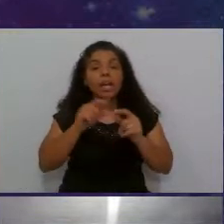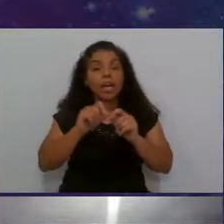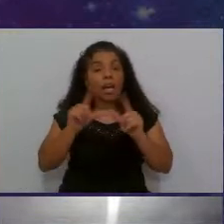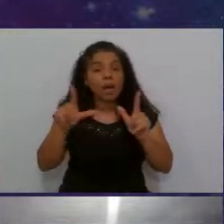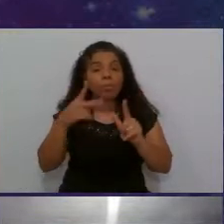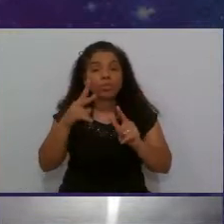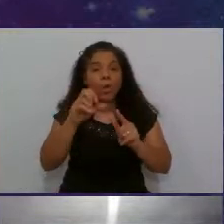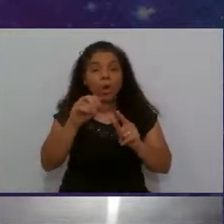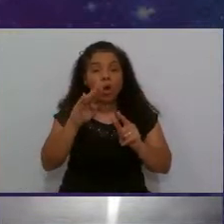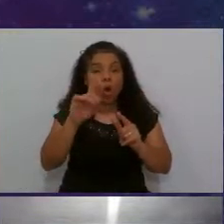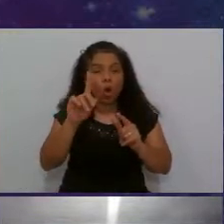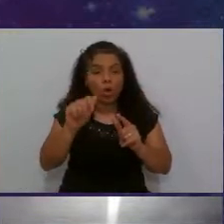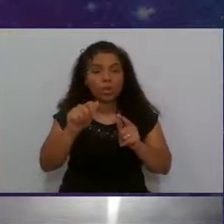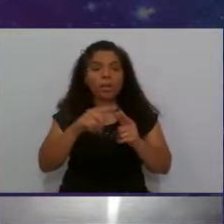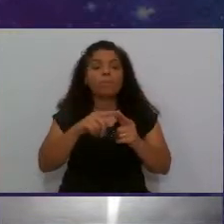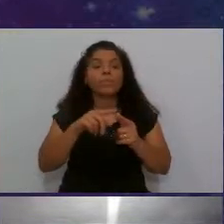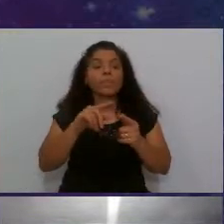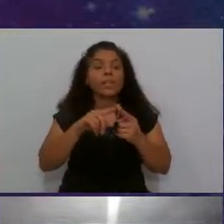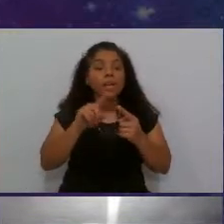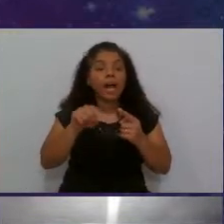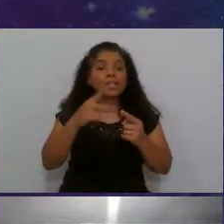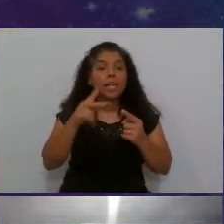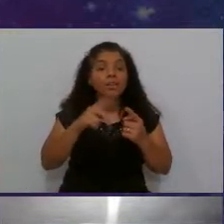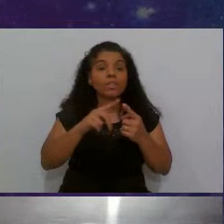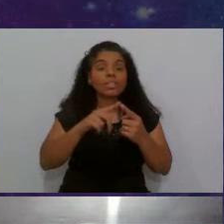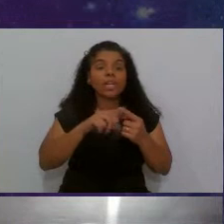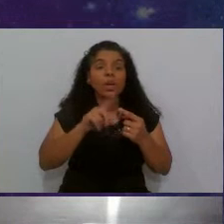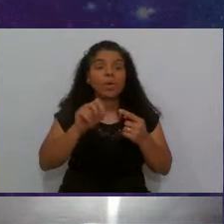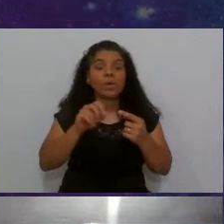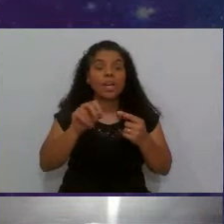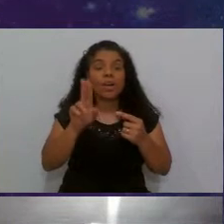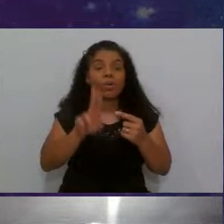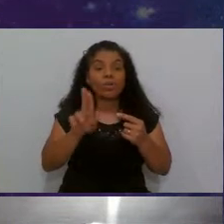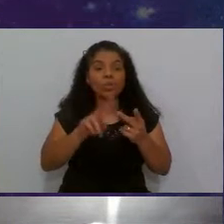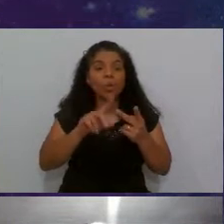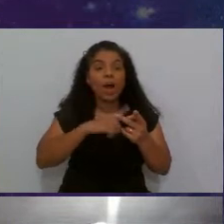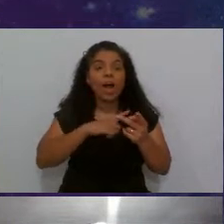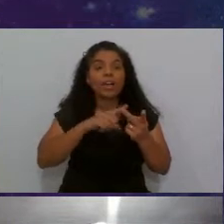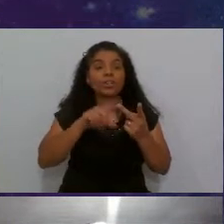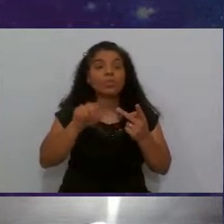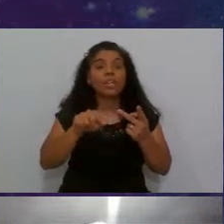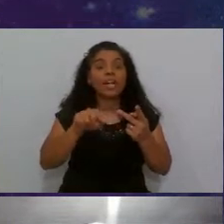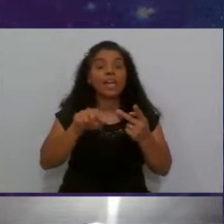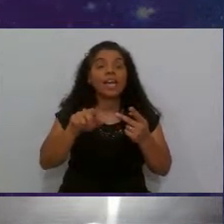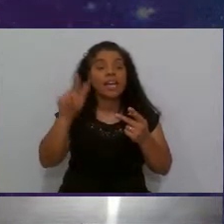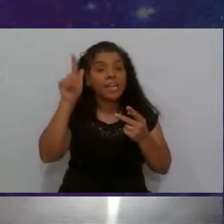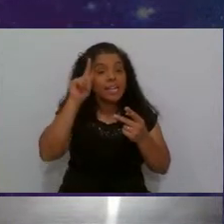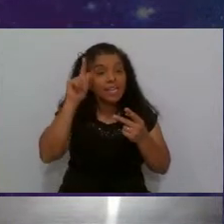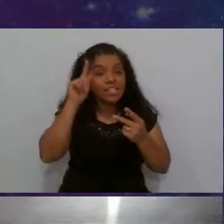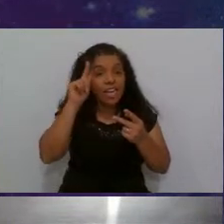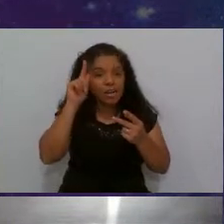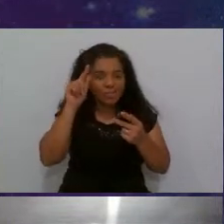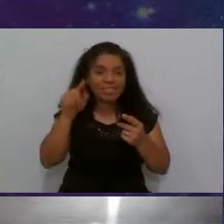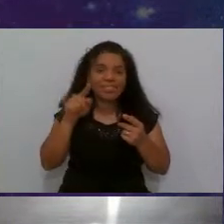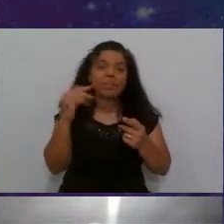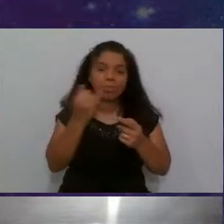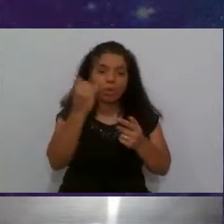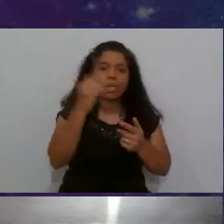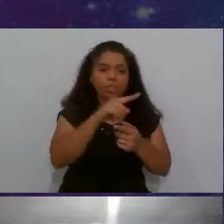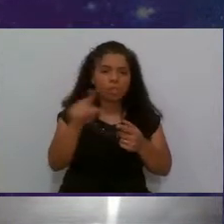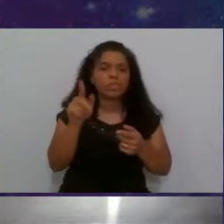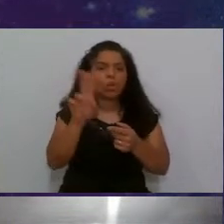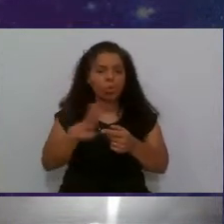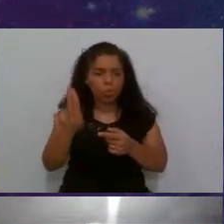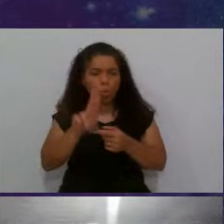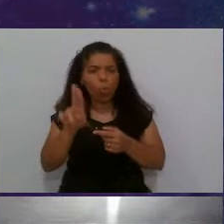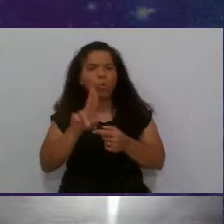sua conta até com seu usuário github então é até importante que você use